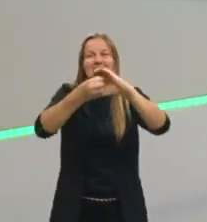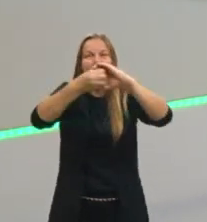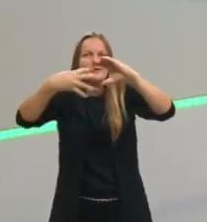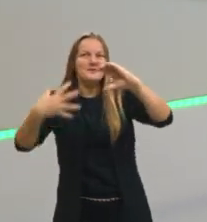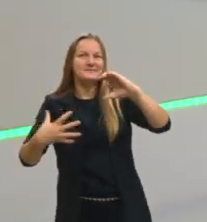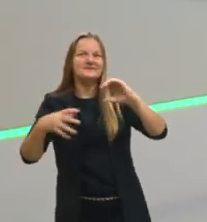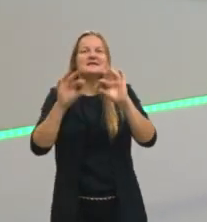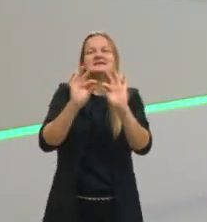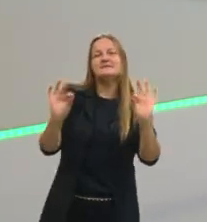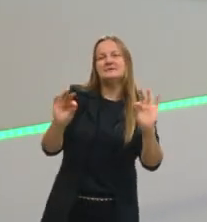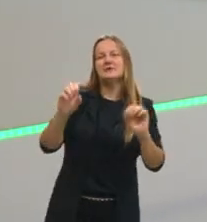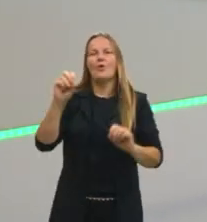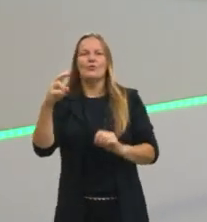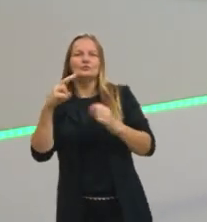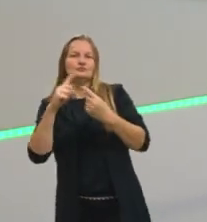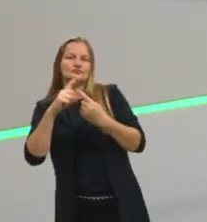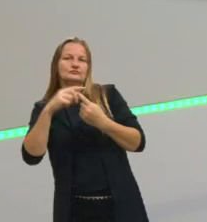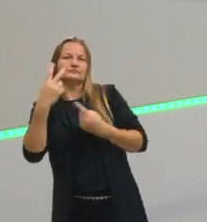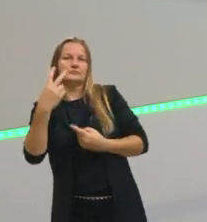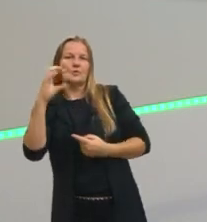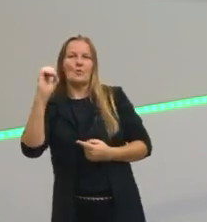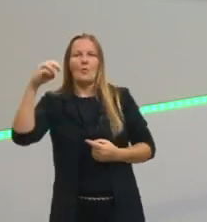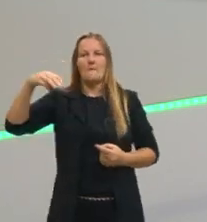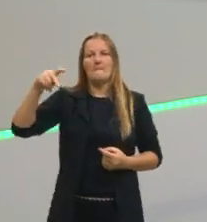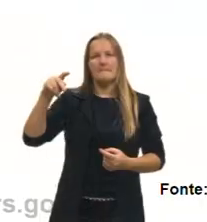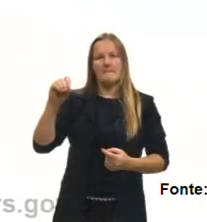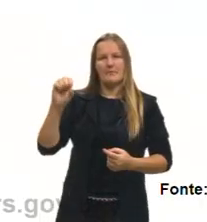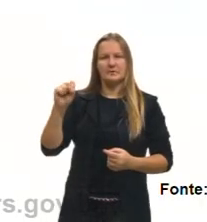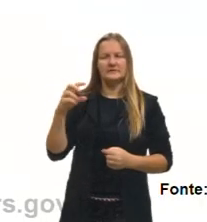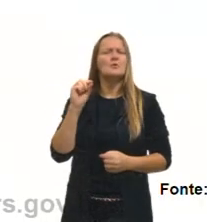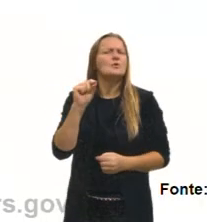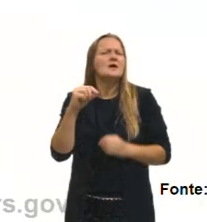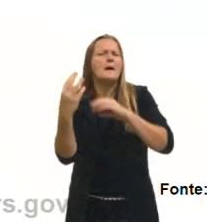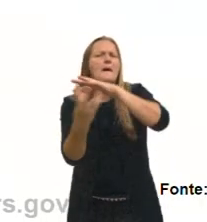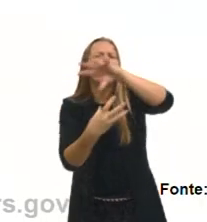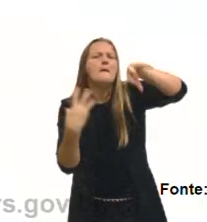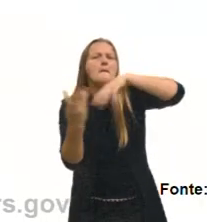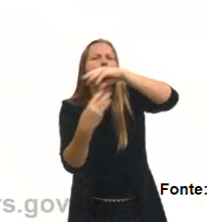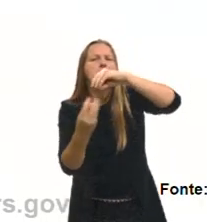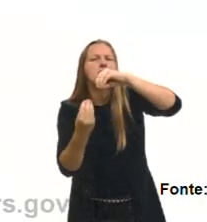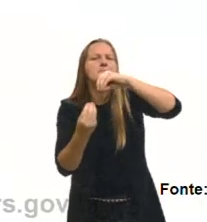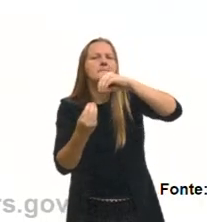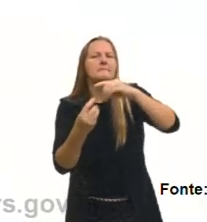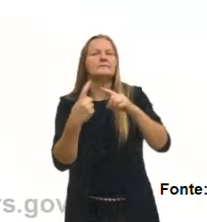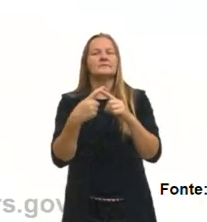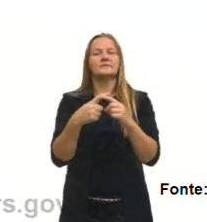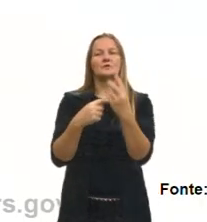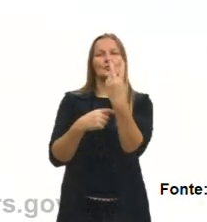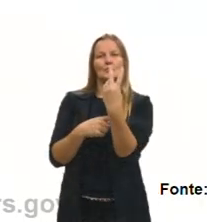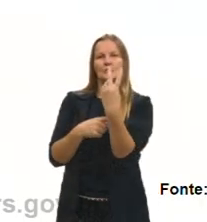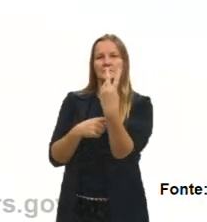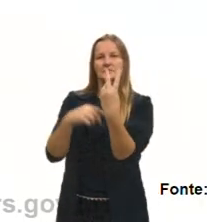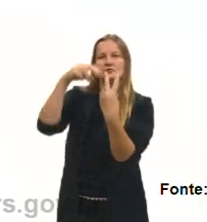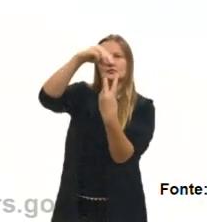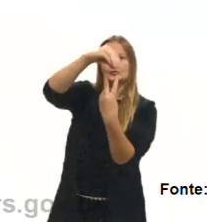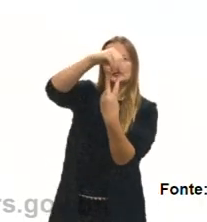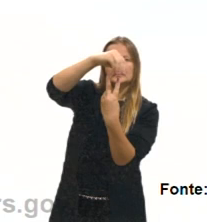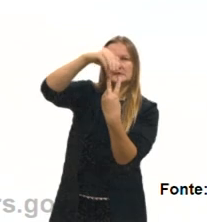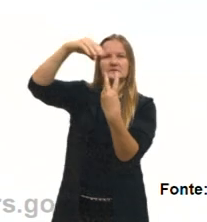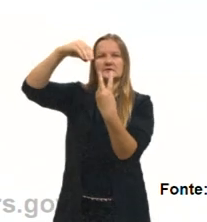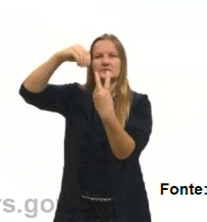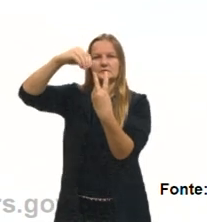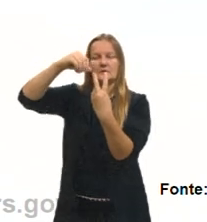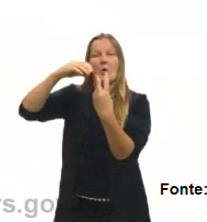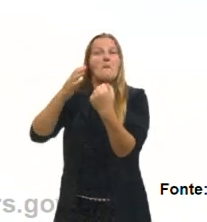simples ou compostas. Uma mistura é formada por duas ou mais substâncias, tá?